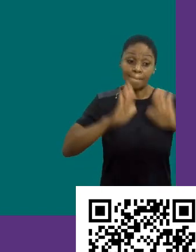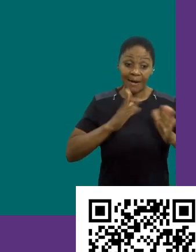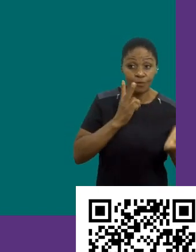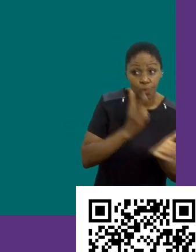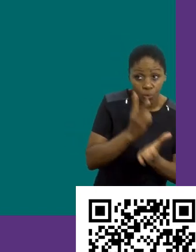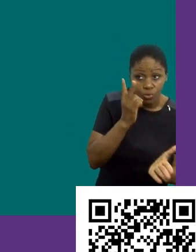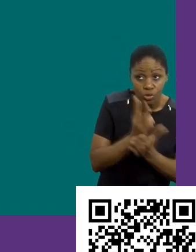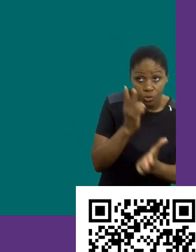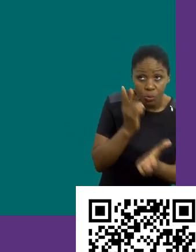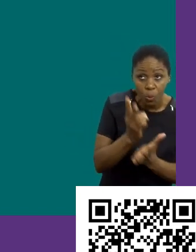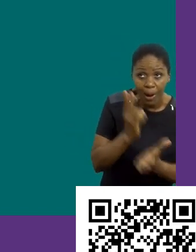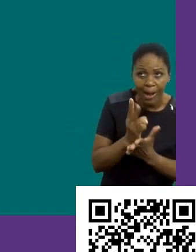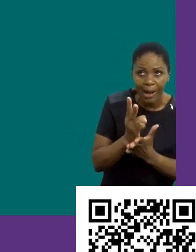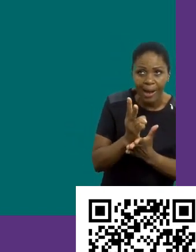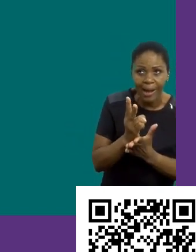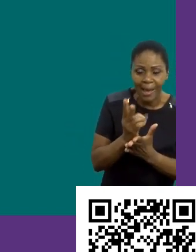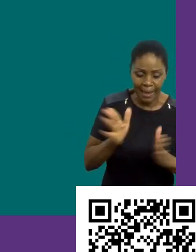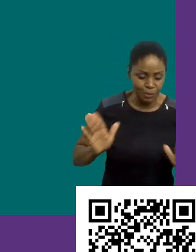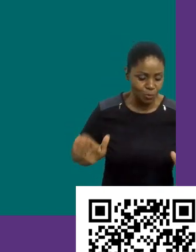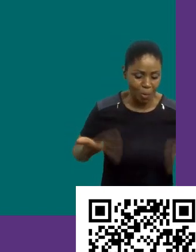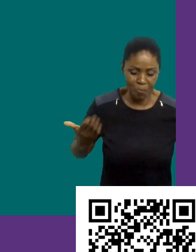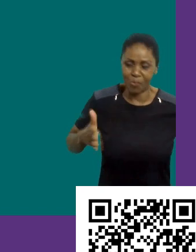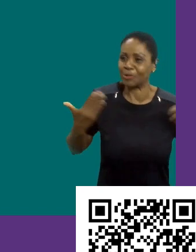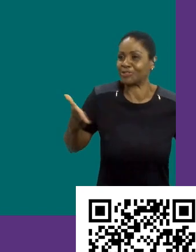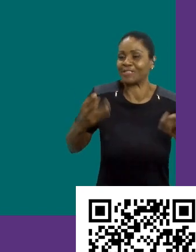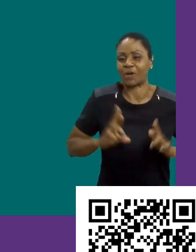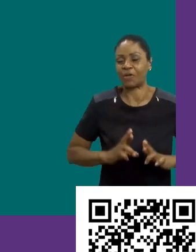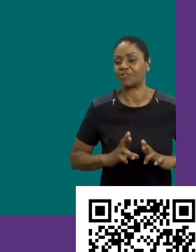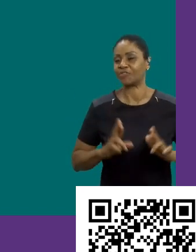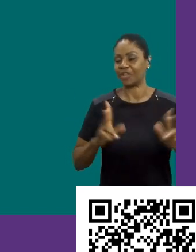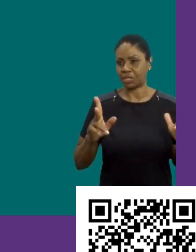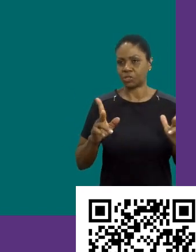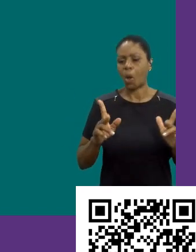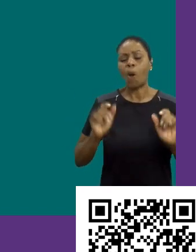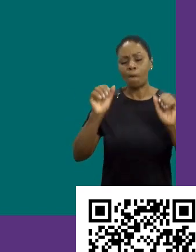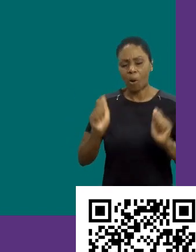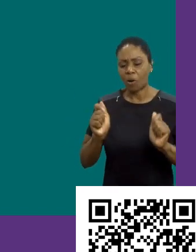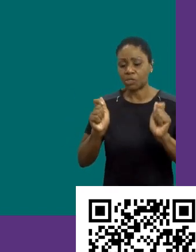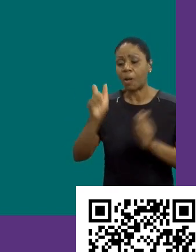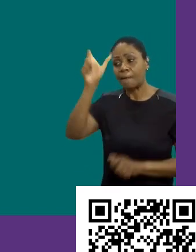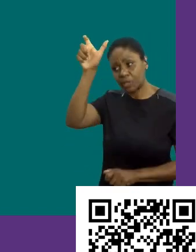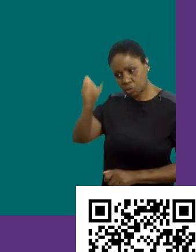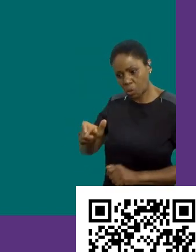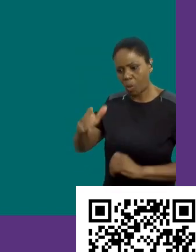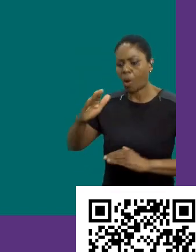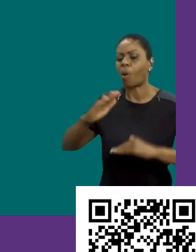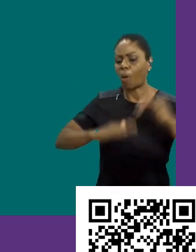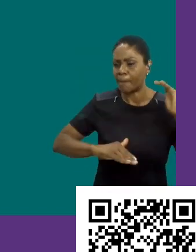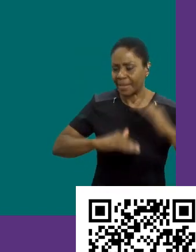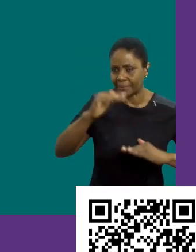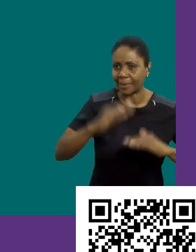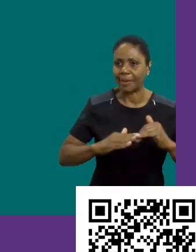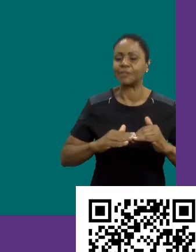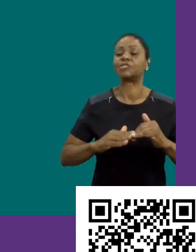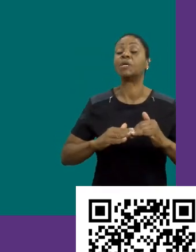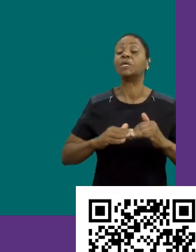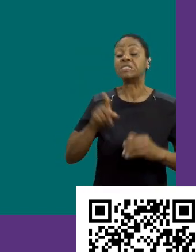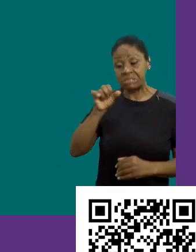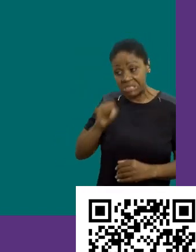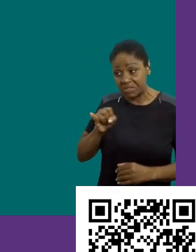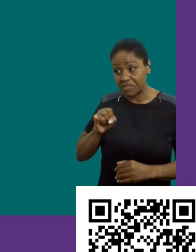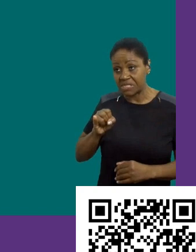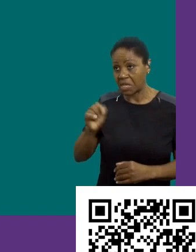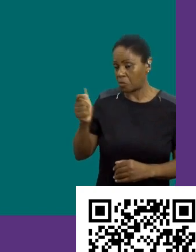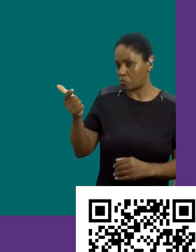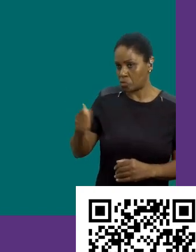ficar é a sua motivação. Você pode ser a pessoa mais competente do mundo, falar 10 mil línguas, fazer e acontecer. Se você não